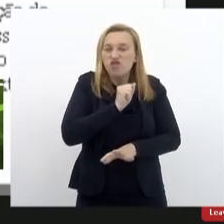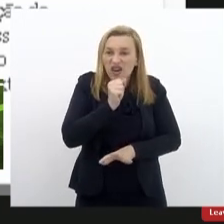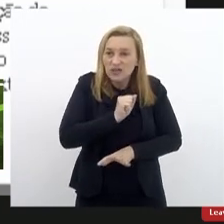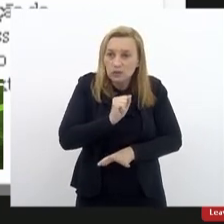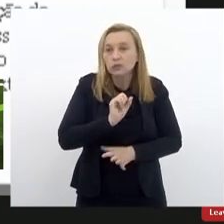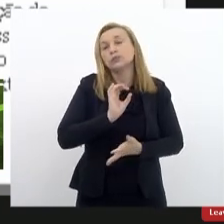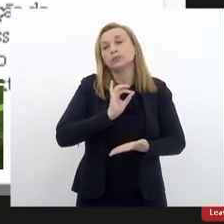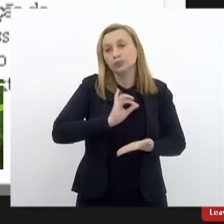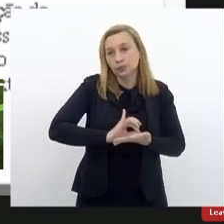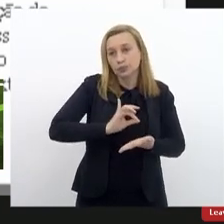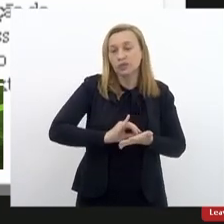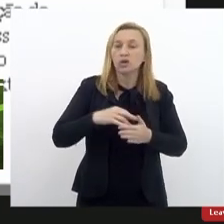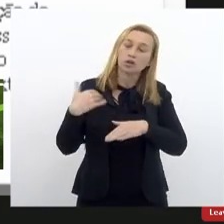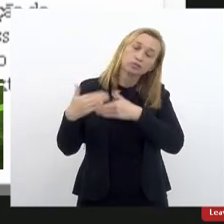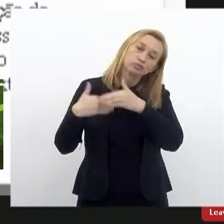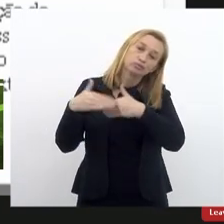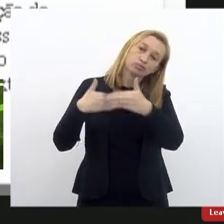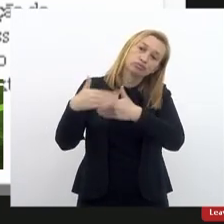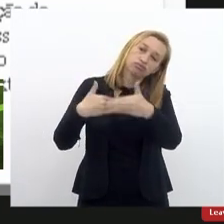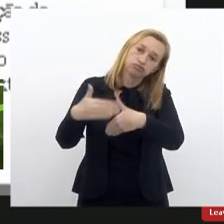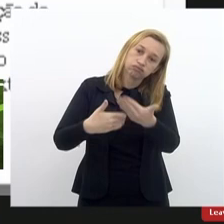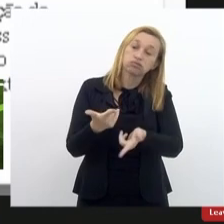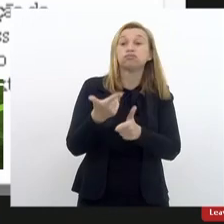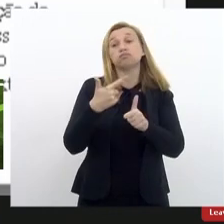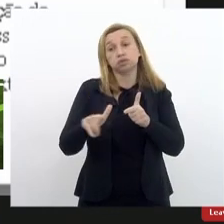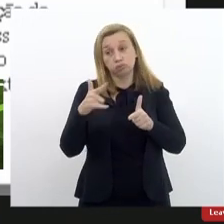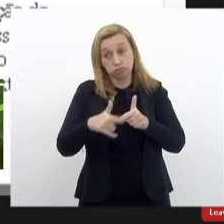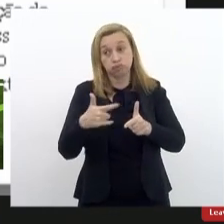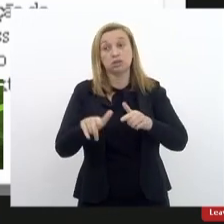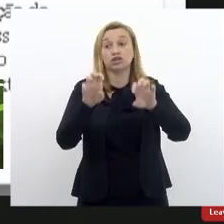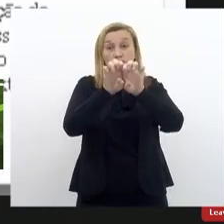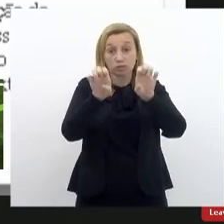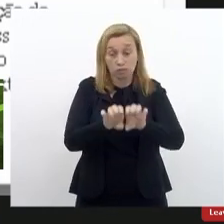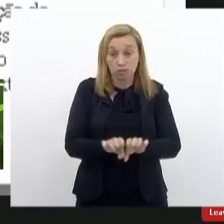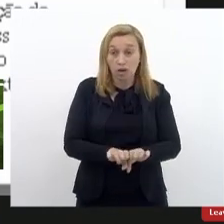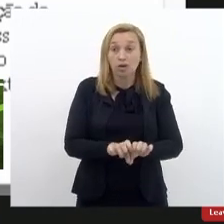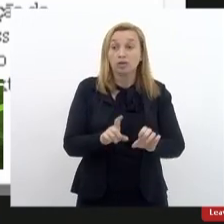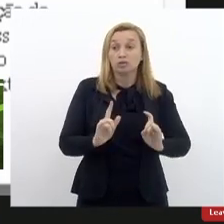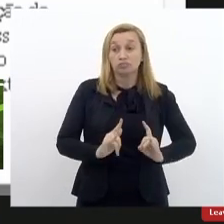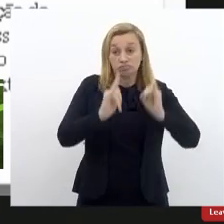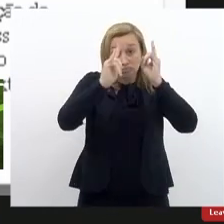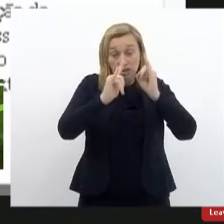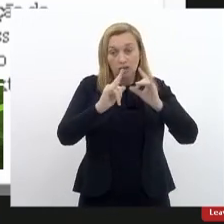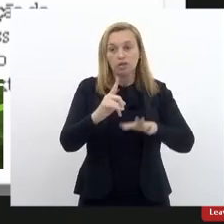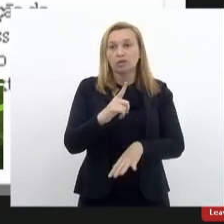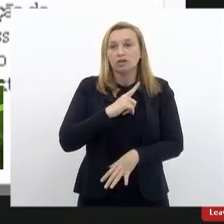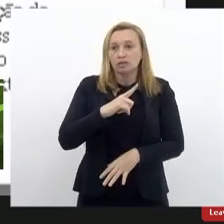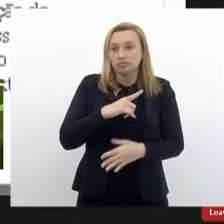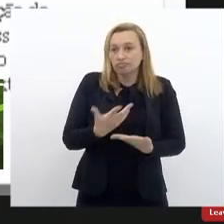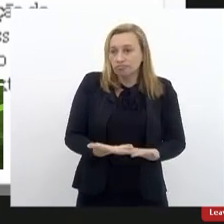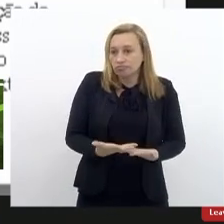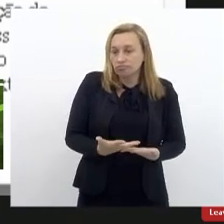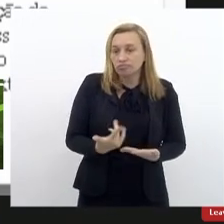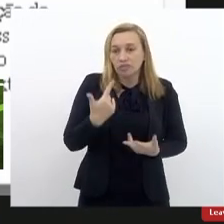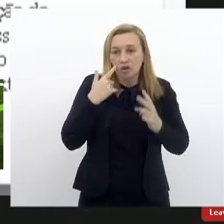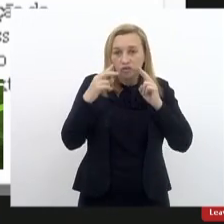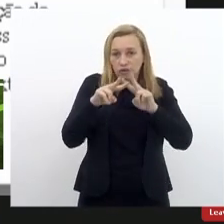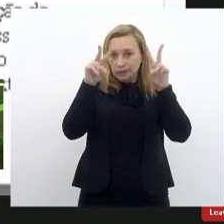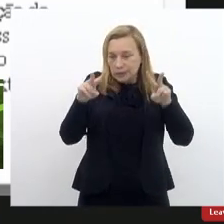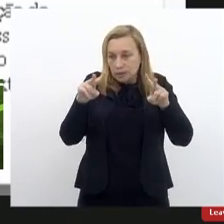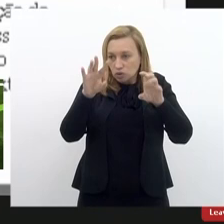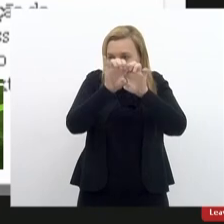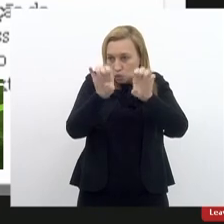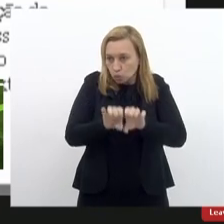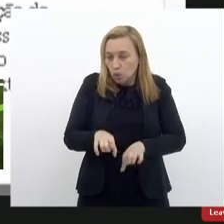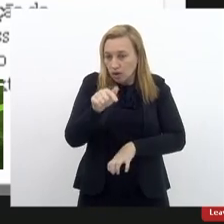e isso vem gerando, ao longo dos anos, problemas estruturais no nosso andar. Nós temos, do ponto de vista estrutural,